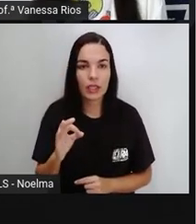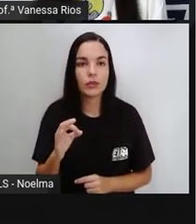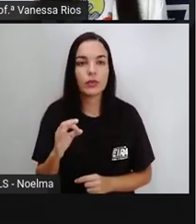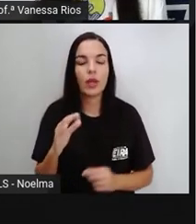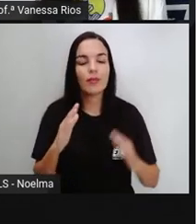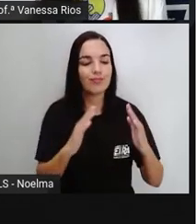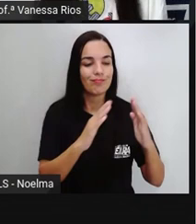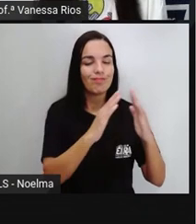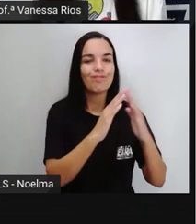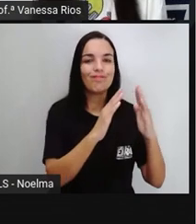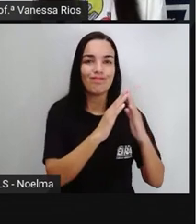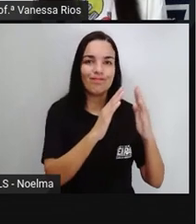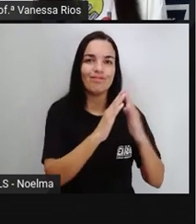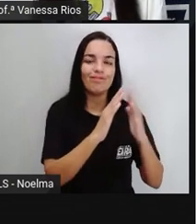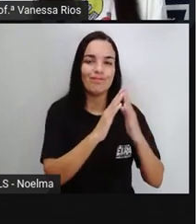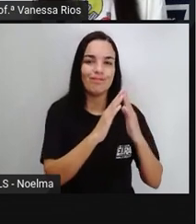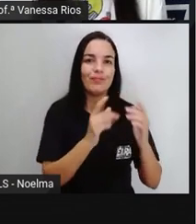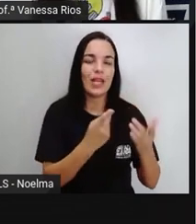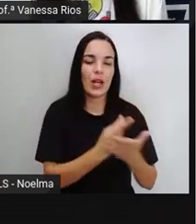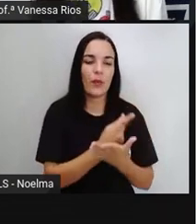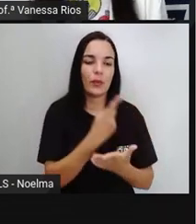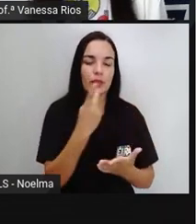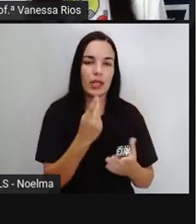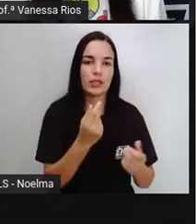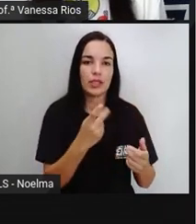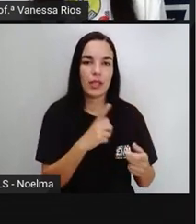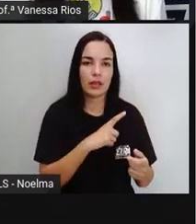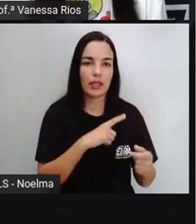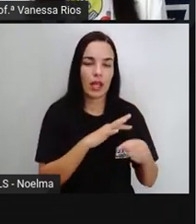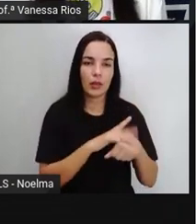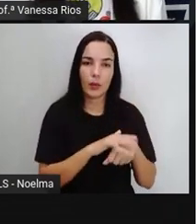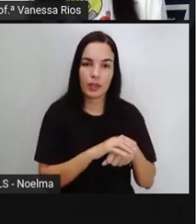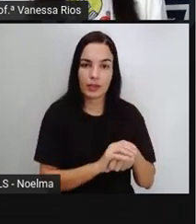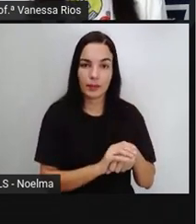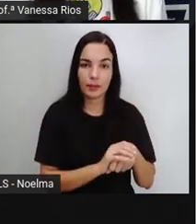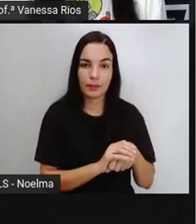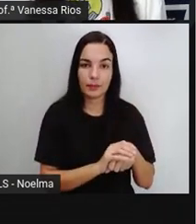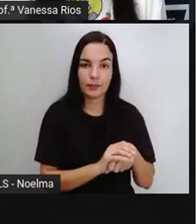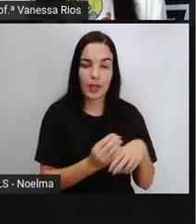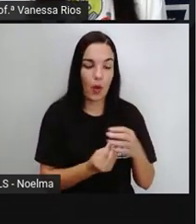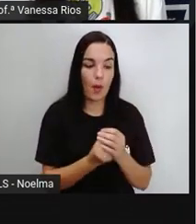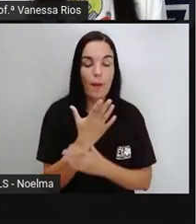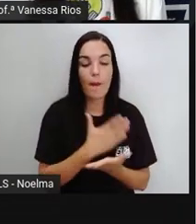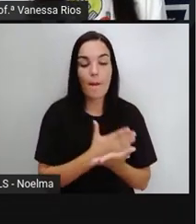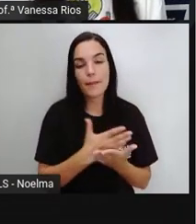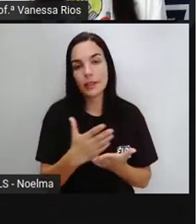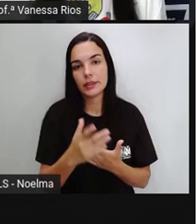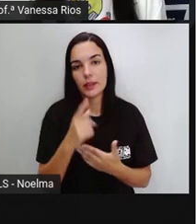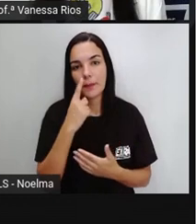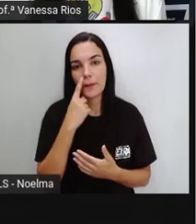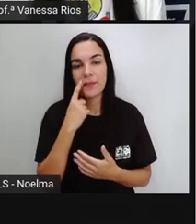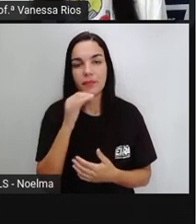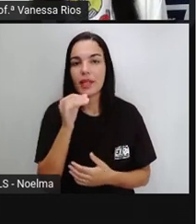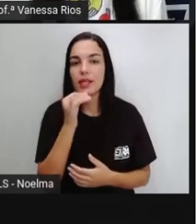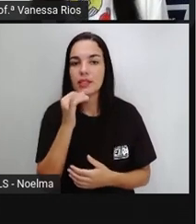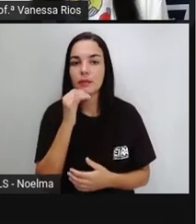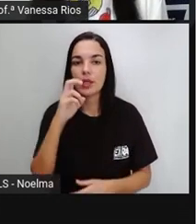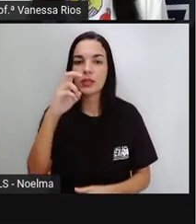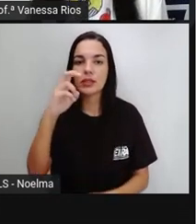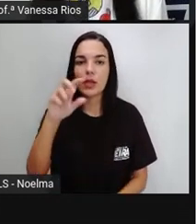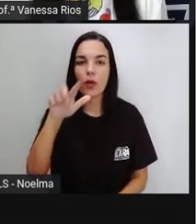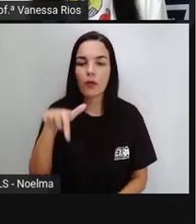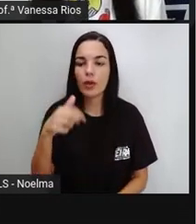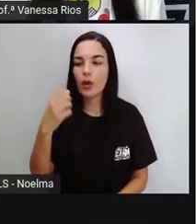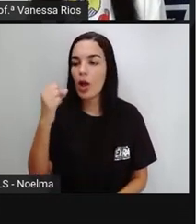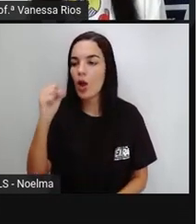causados aí em residências. E aí, por exemplo, esse aqui, 5,8%, quase 6